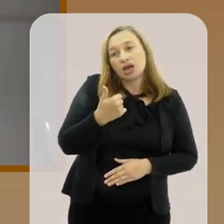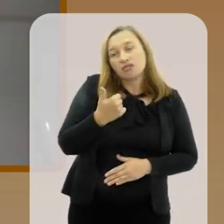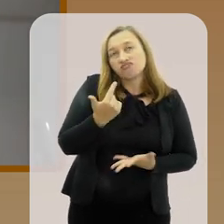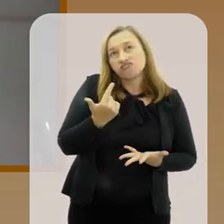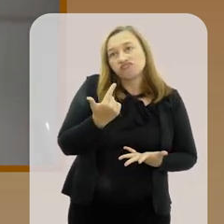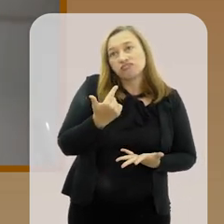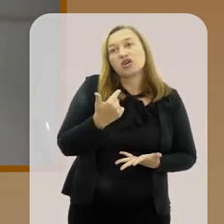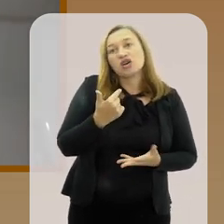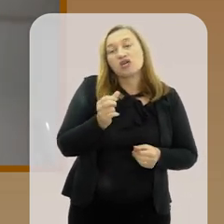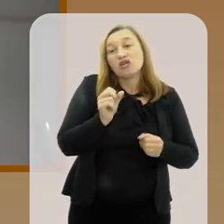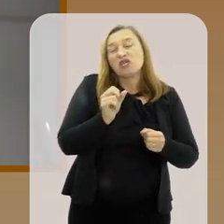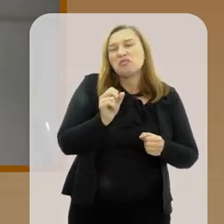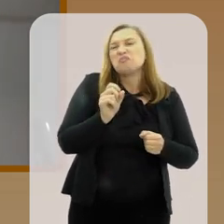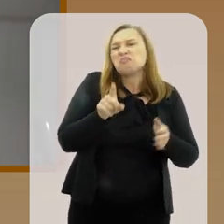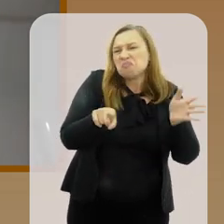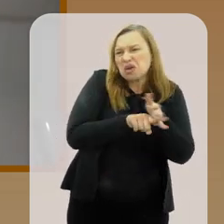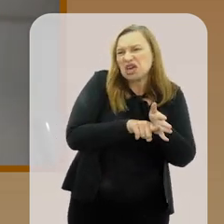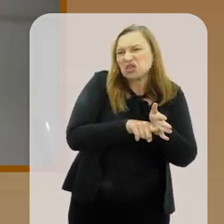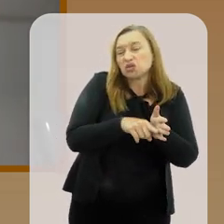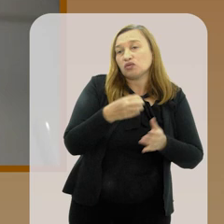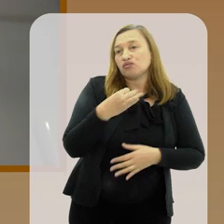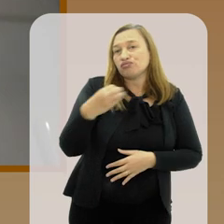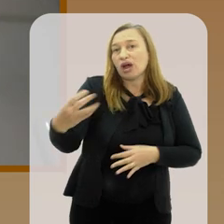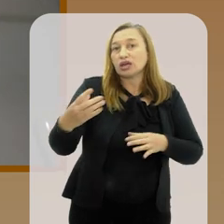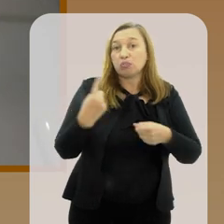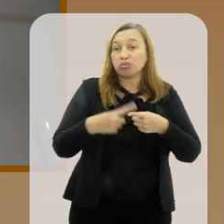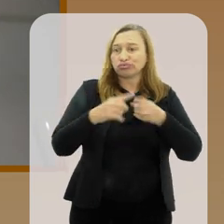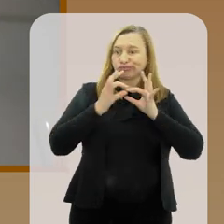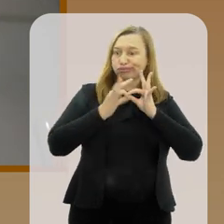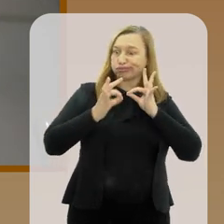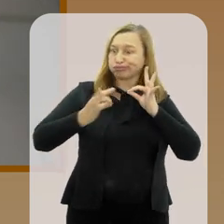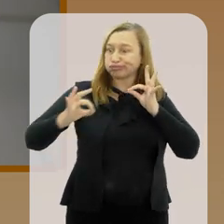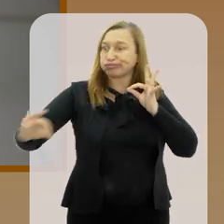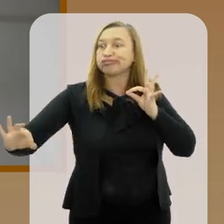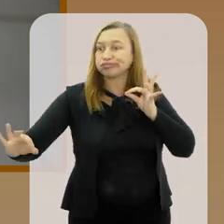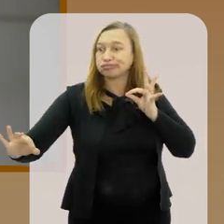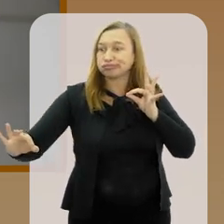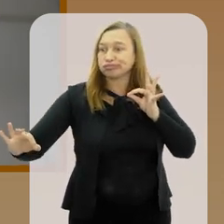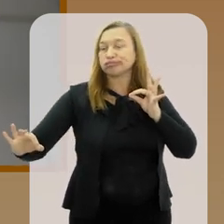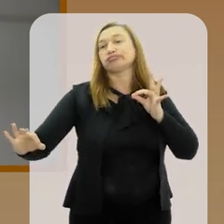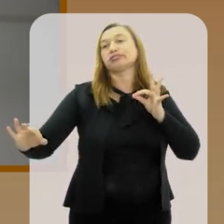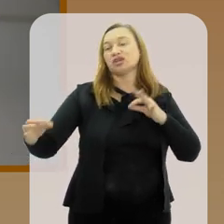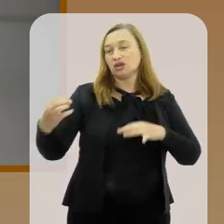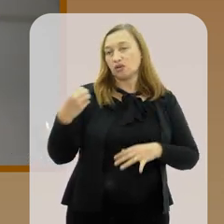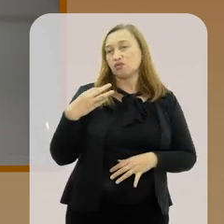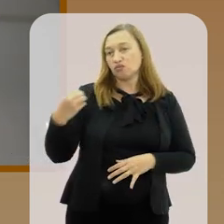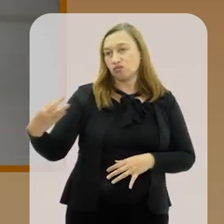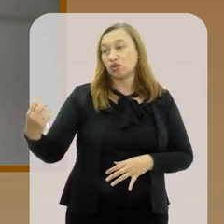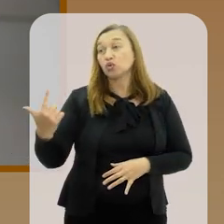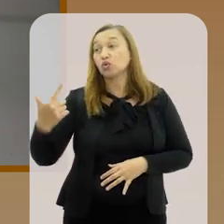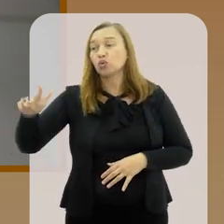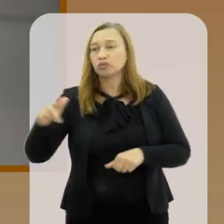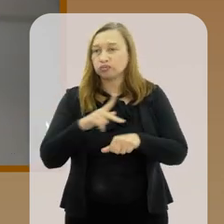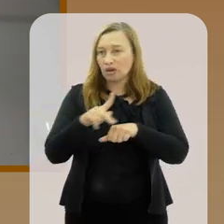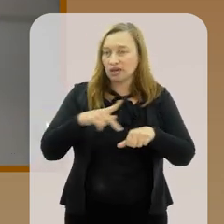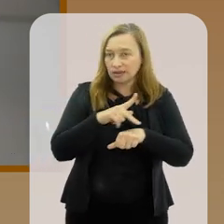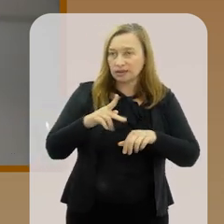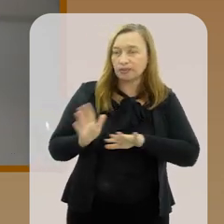menos viagens, até porque tá um pouco mais longe. Essas viagens seriam um pouco mais longas.